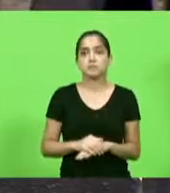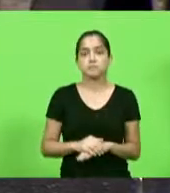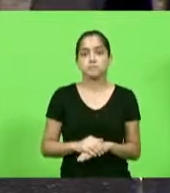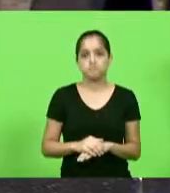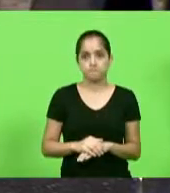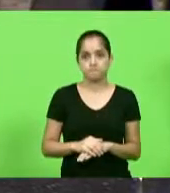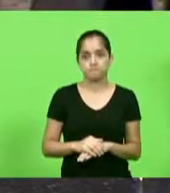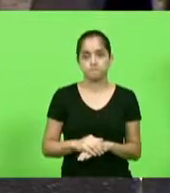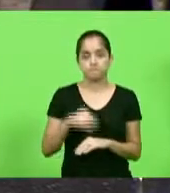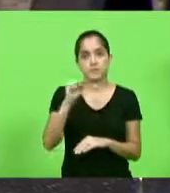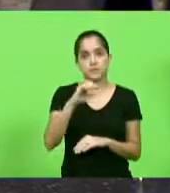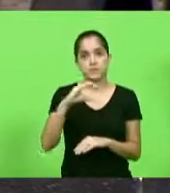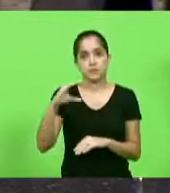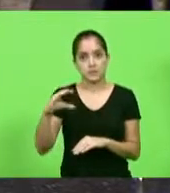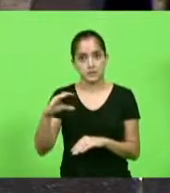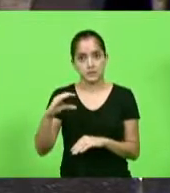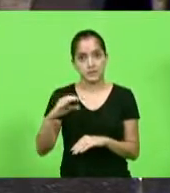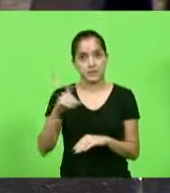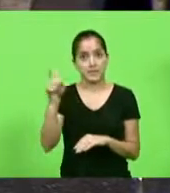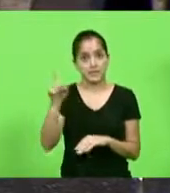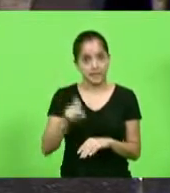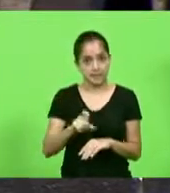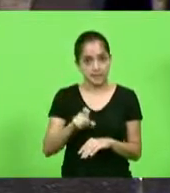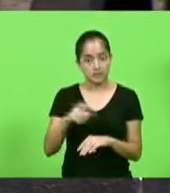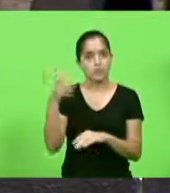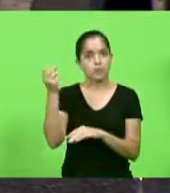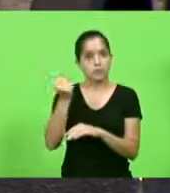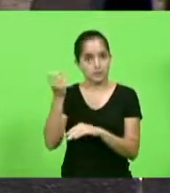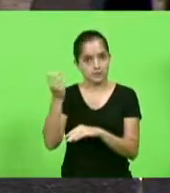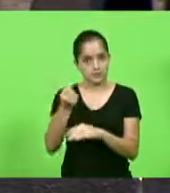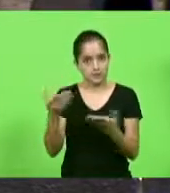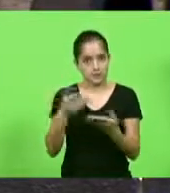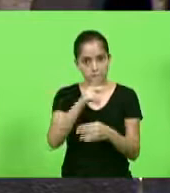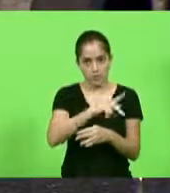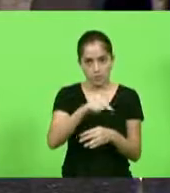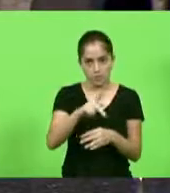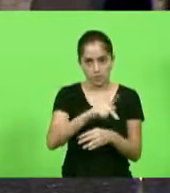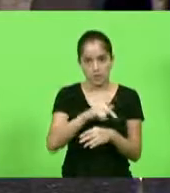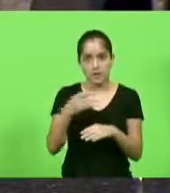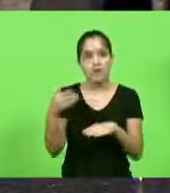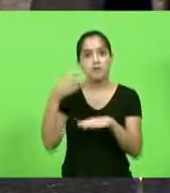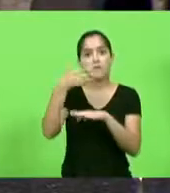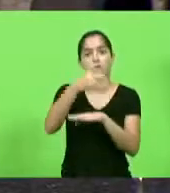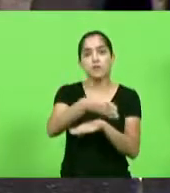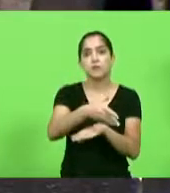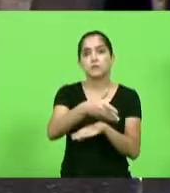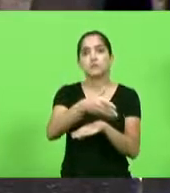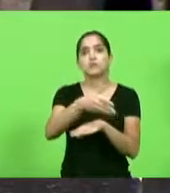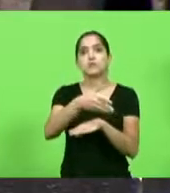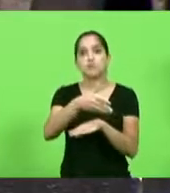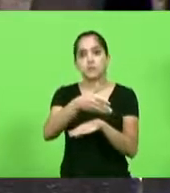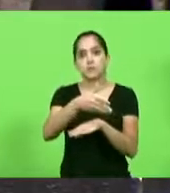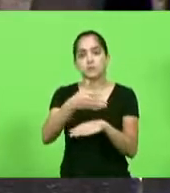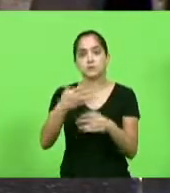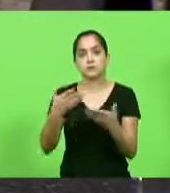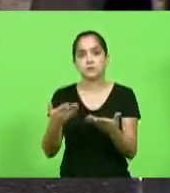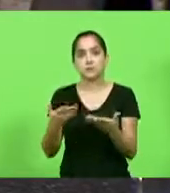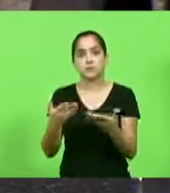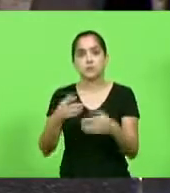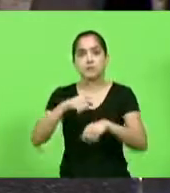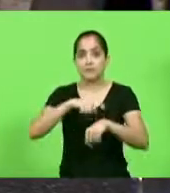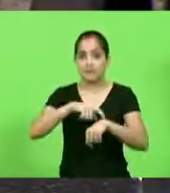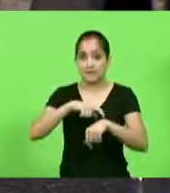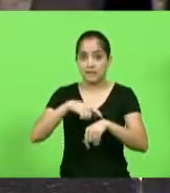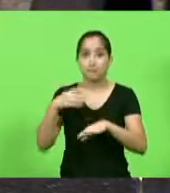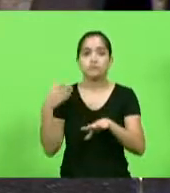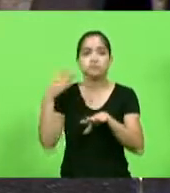Universidade Federal de Santa Catarina, um ex-professor aposentado, que foi às ruas, disponibilizou o seu tempo